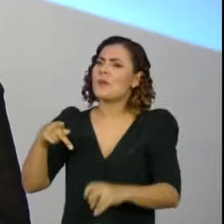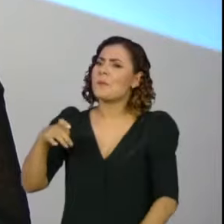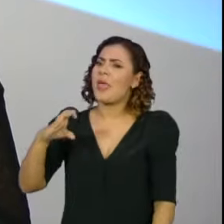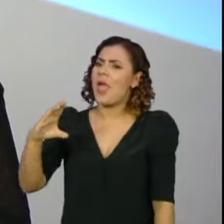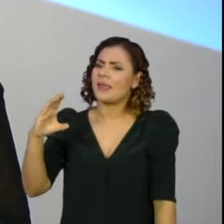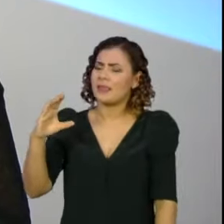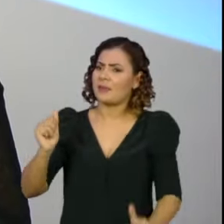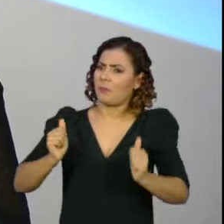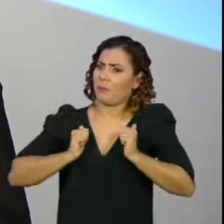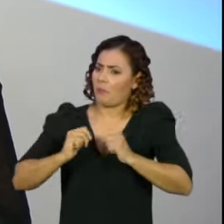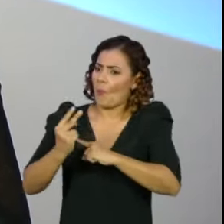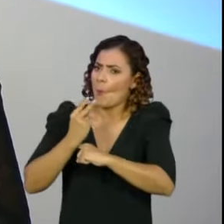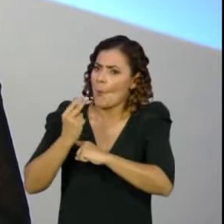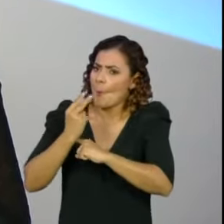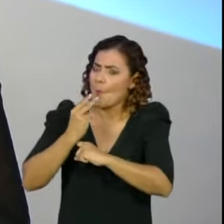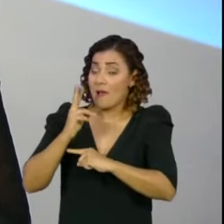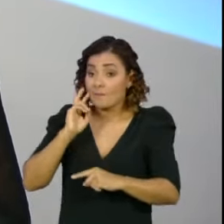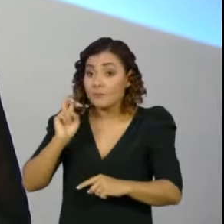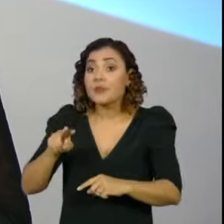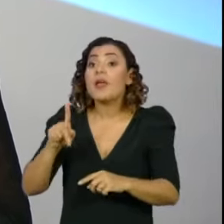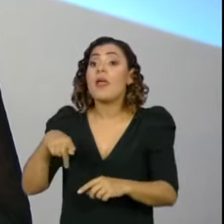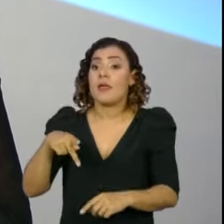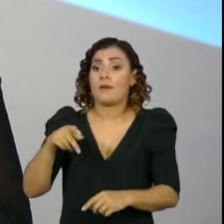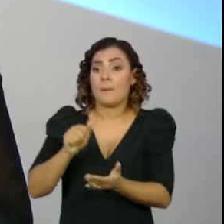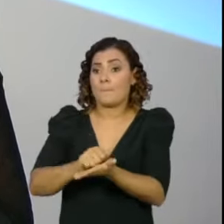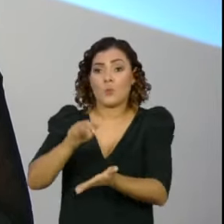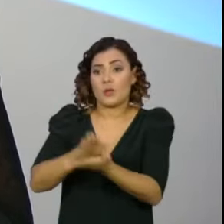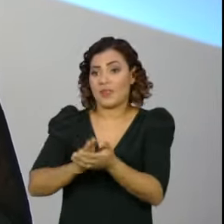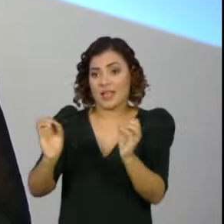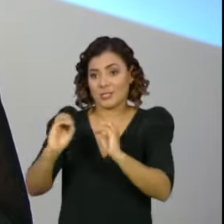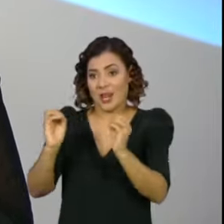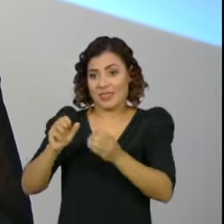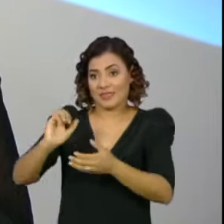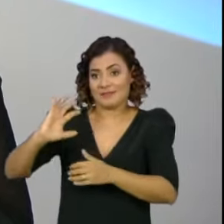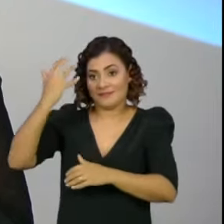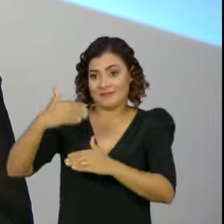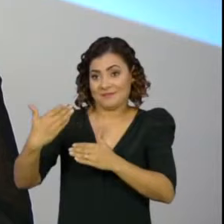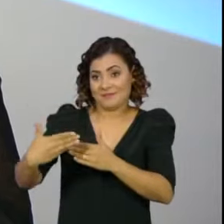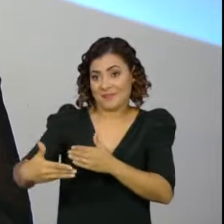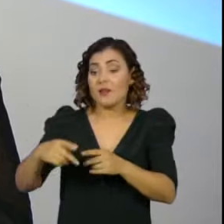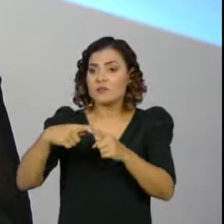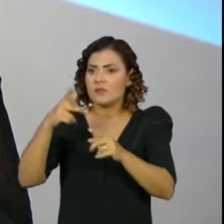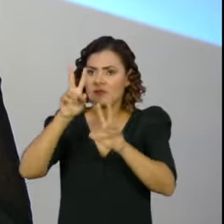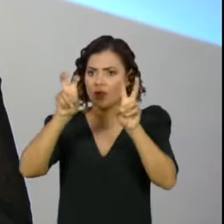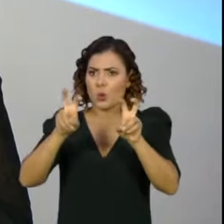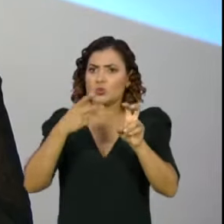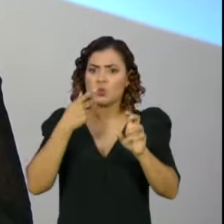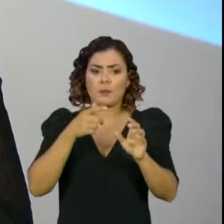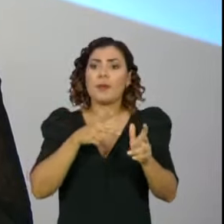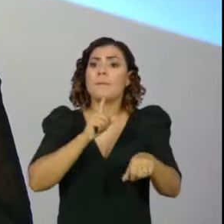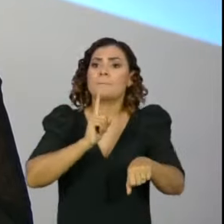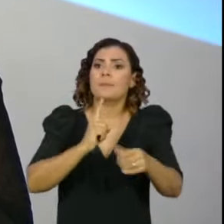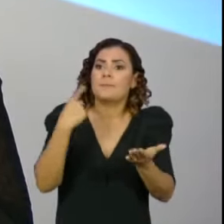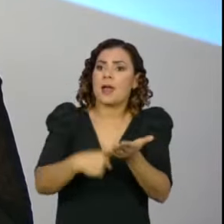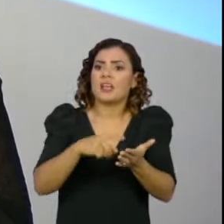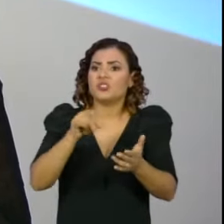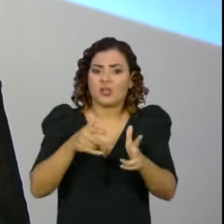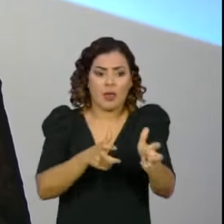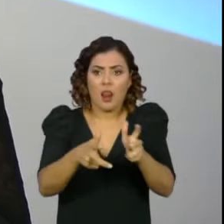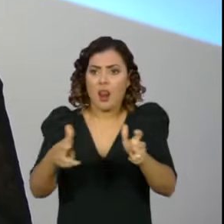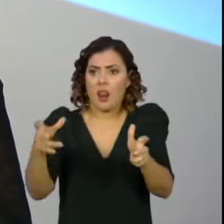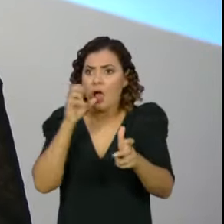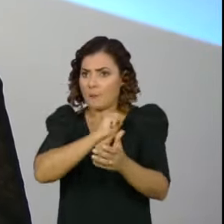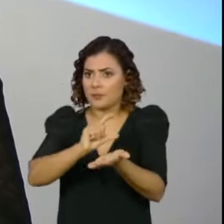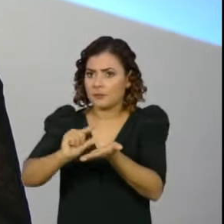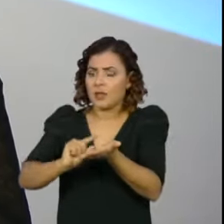da imunidade, que está sendo apelidada de PEC da impunidade? O senhor falou do calendário de vacinação, que acredita numa aceleração dele. Qual é a expectativa do senhor